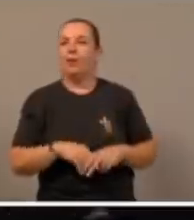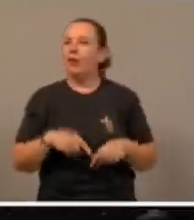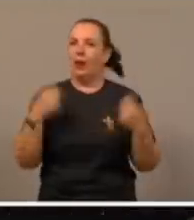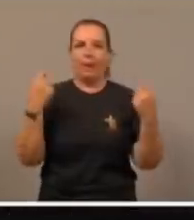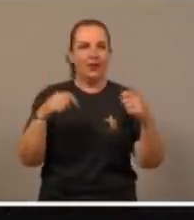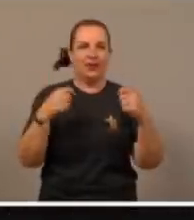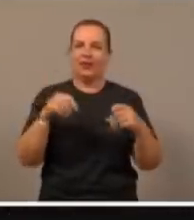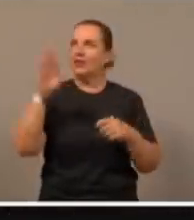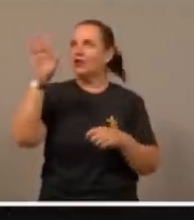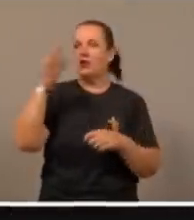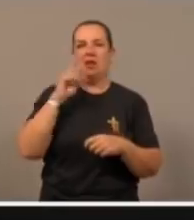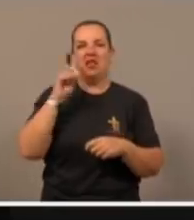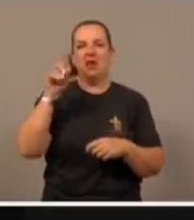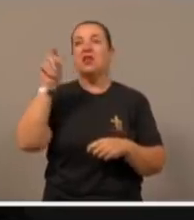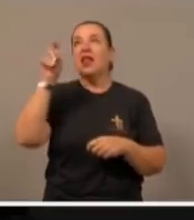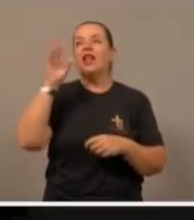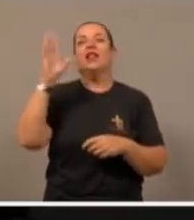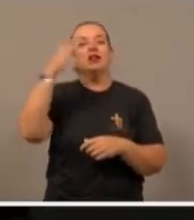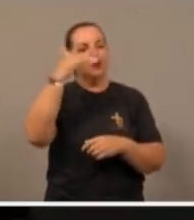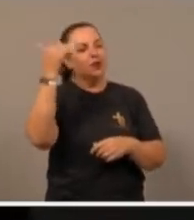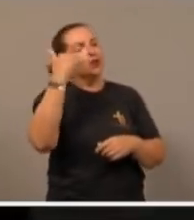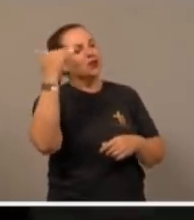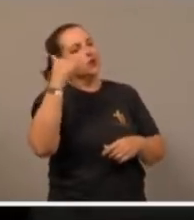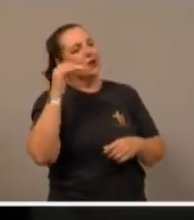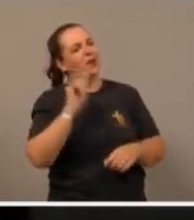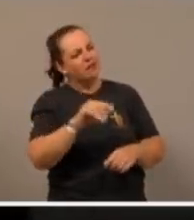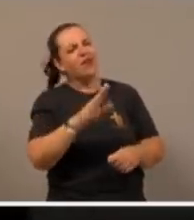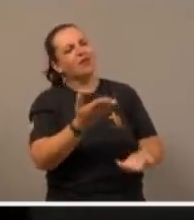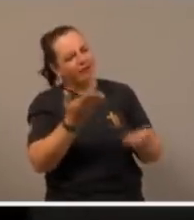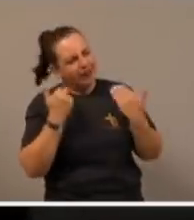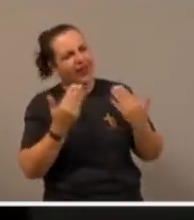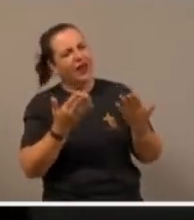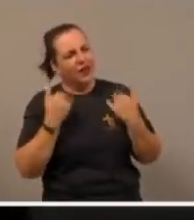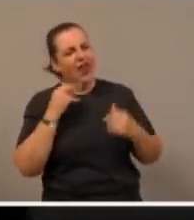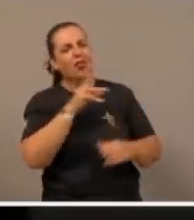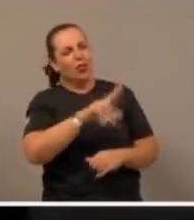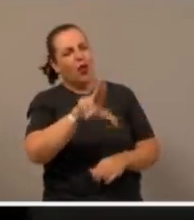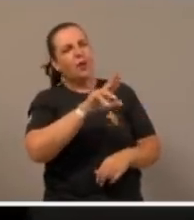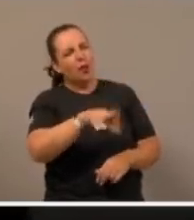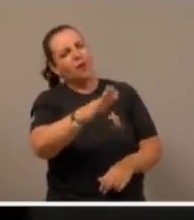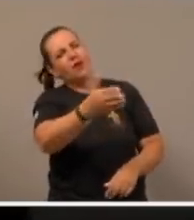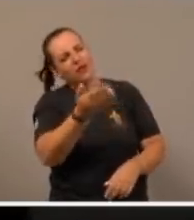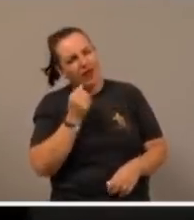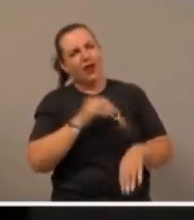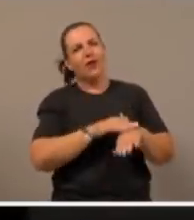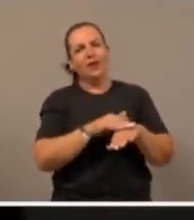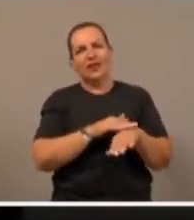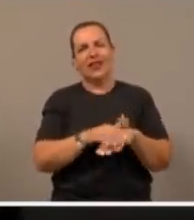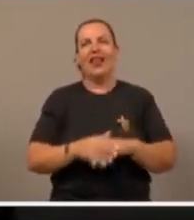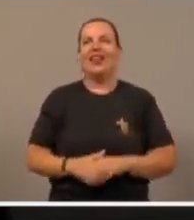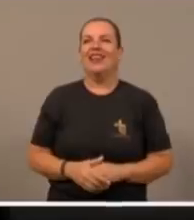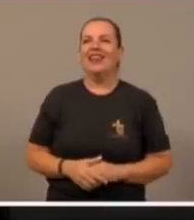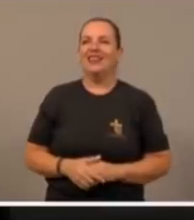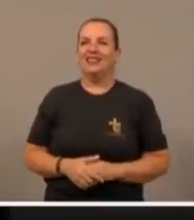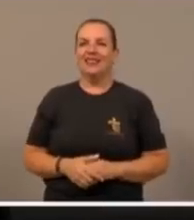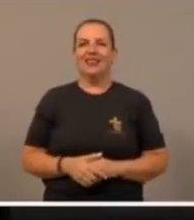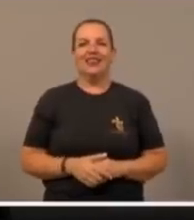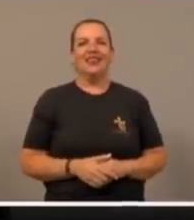você chamar Deus, é Deus que te chama todo dia, é Deus dizendo o teu nome, me diga alto o teu nome,